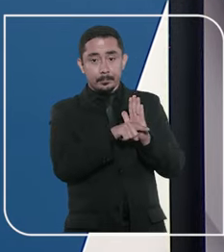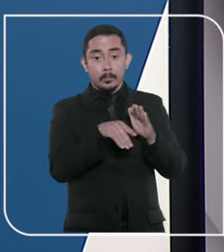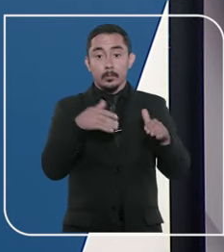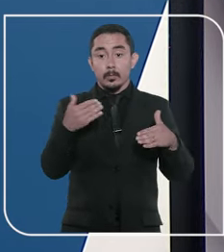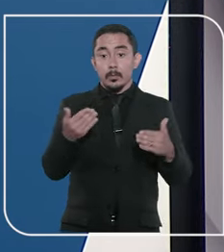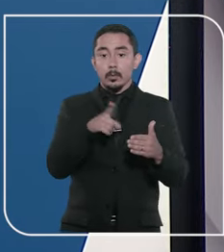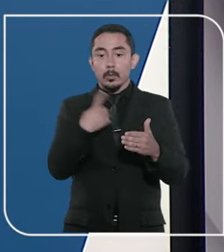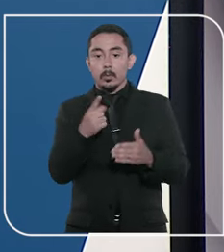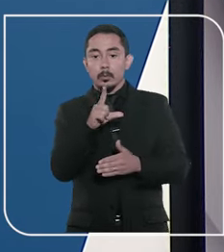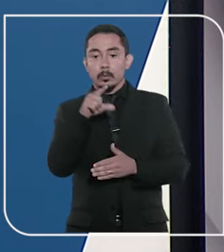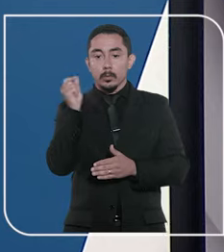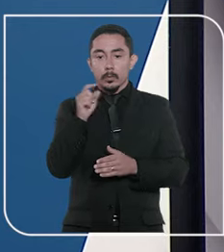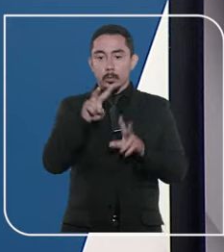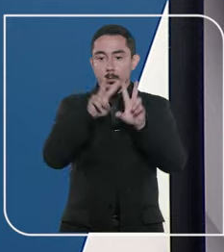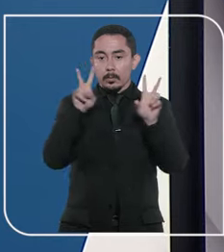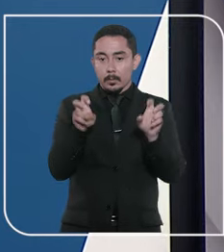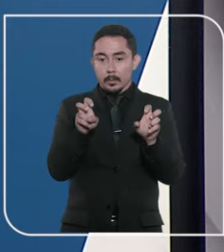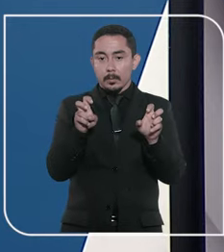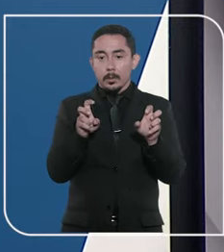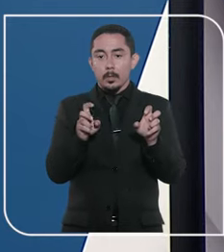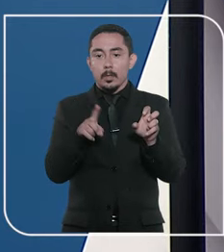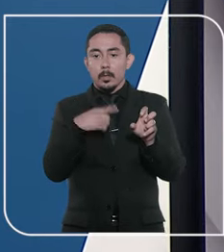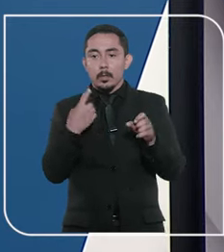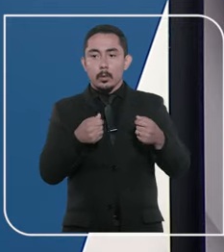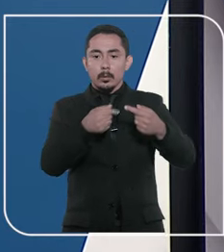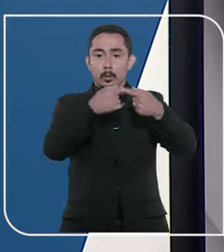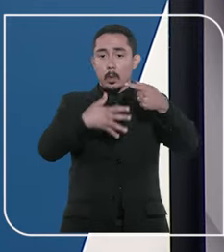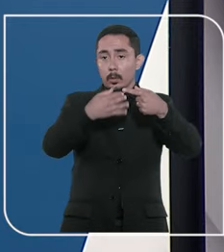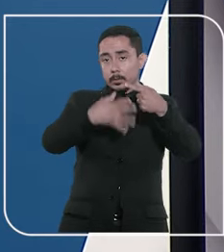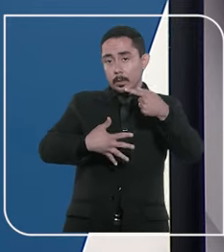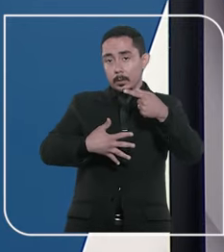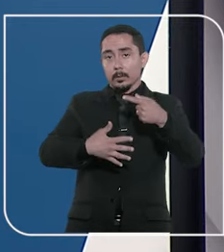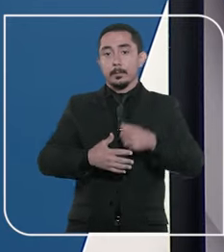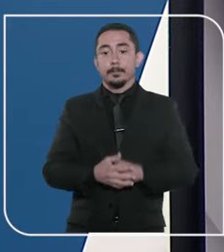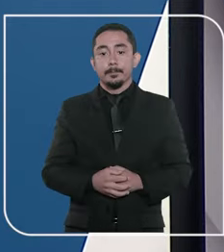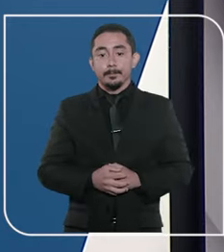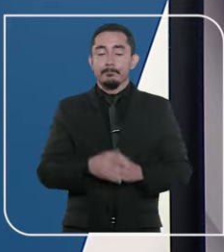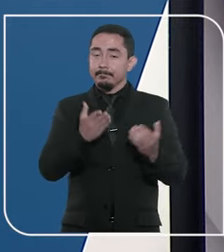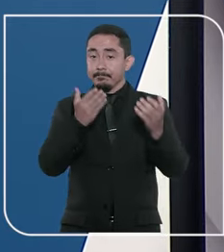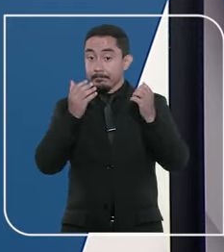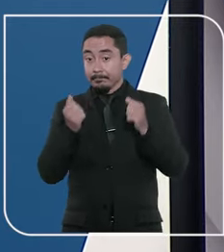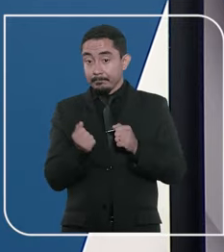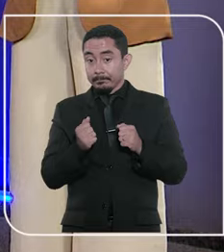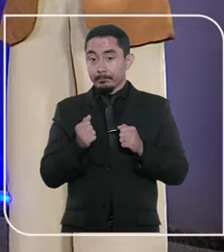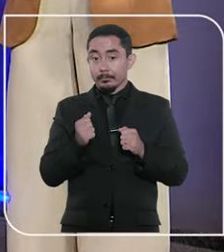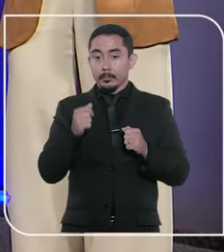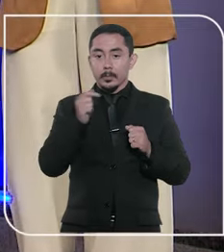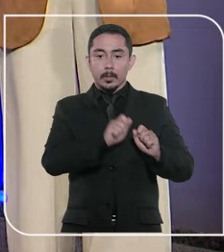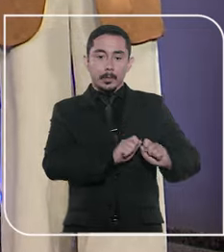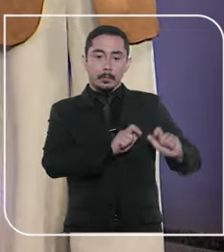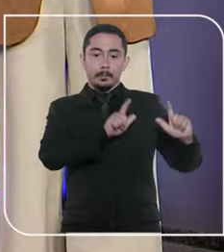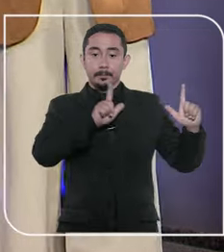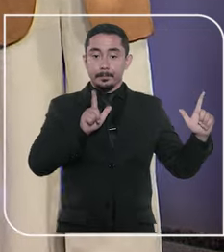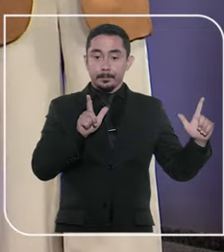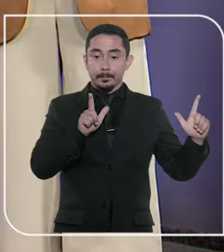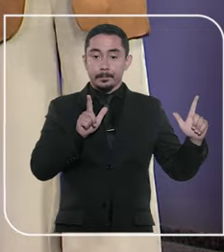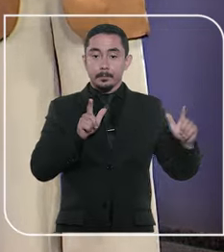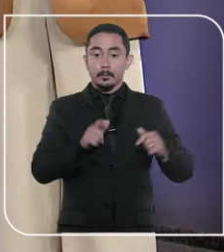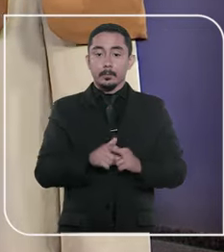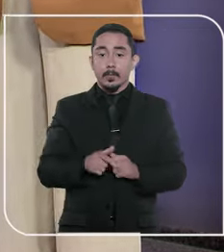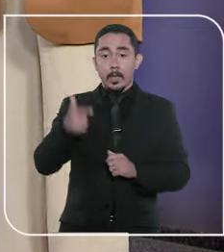sobre revisão criminal. Por isso, escolhemos esse tema para o nosso doçário. Vem comigo, então,